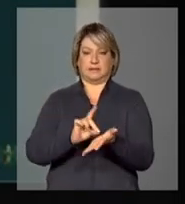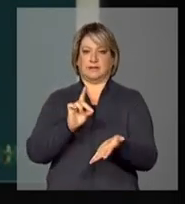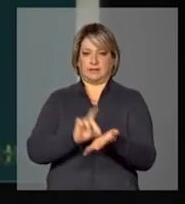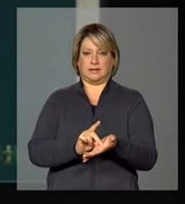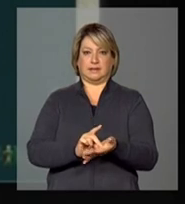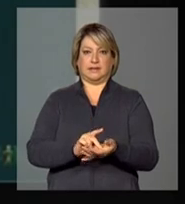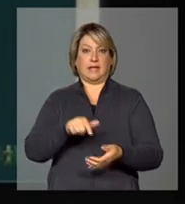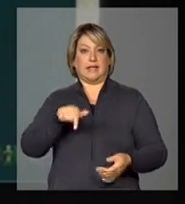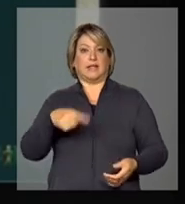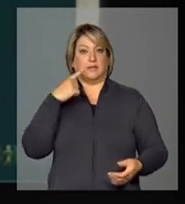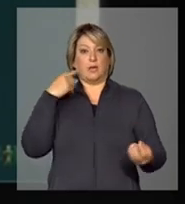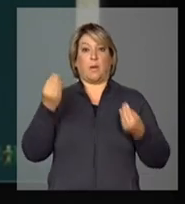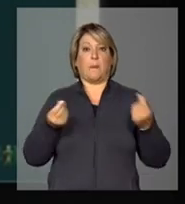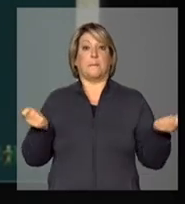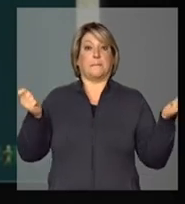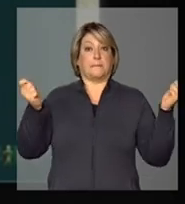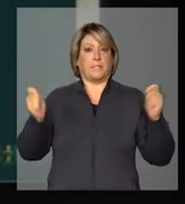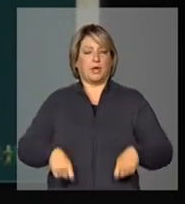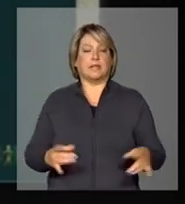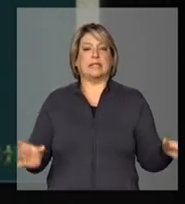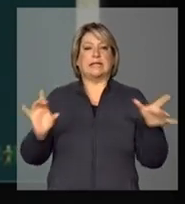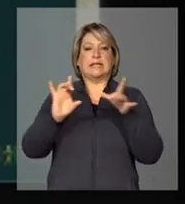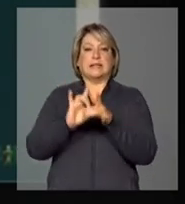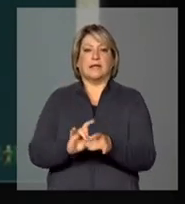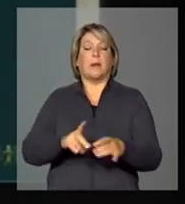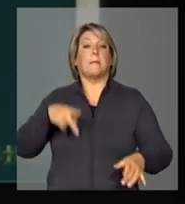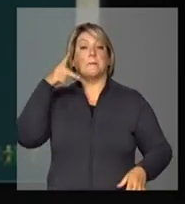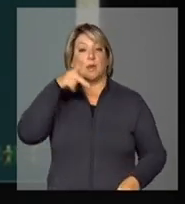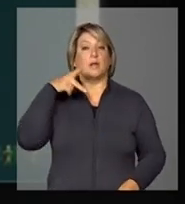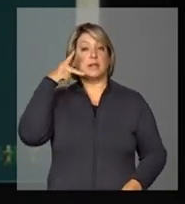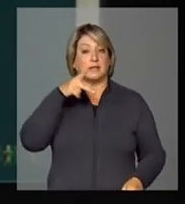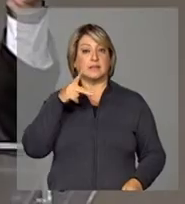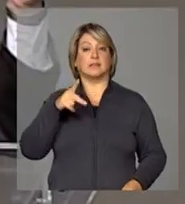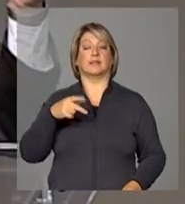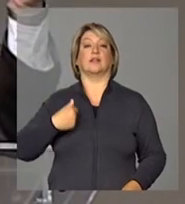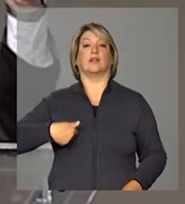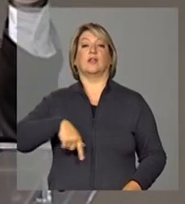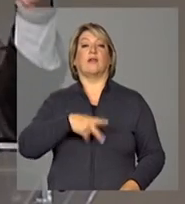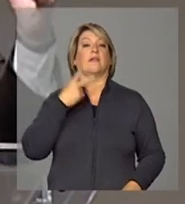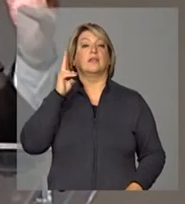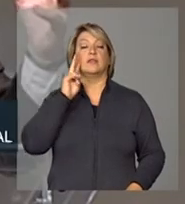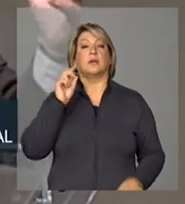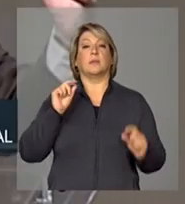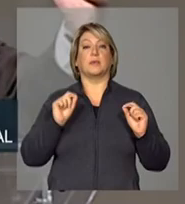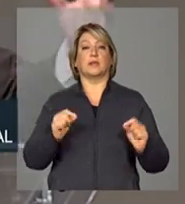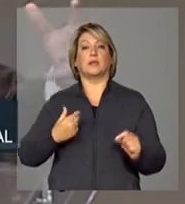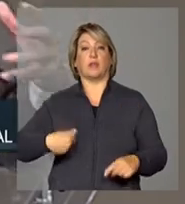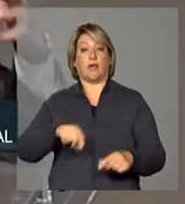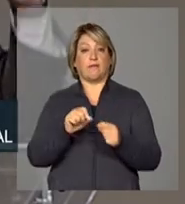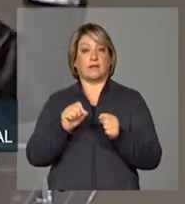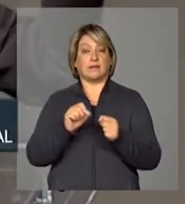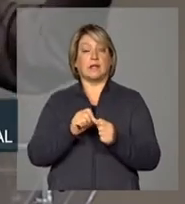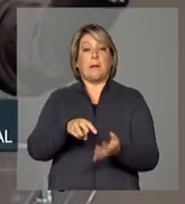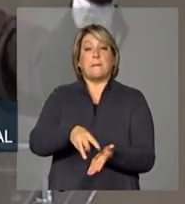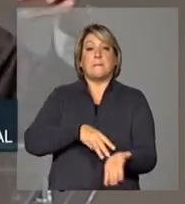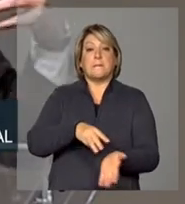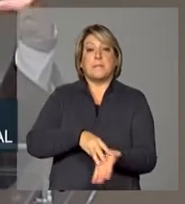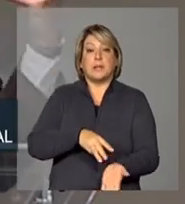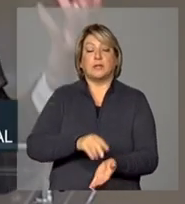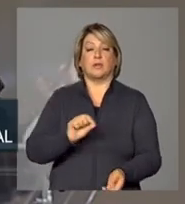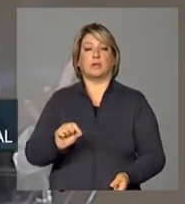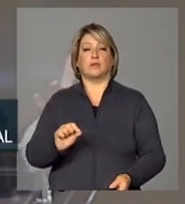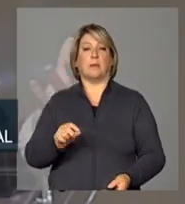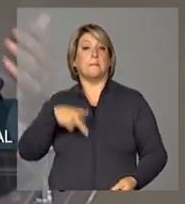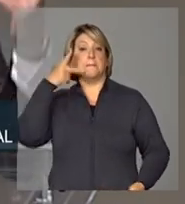possibilidade de integração de políticas, diz respeito a nós adotarmos uma metodologia de